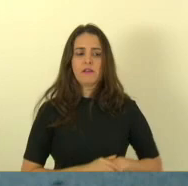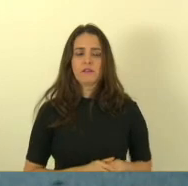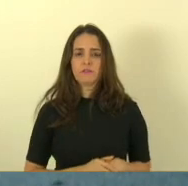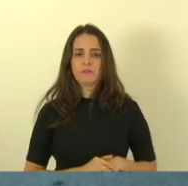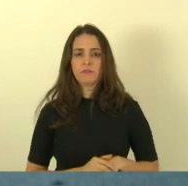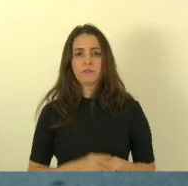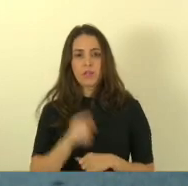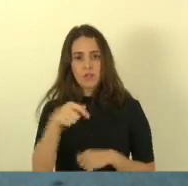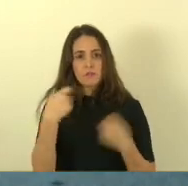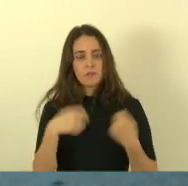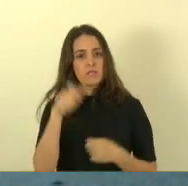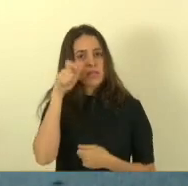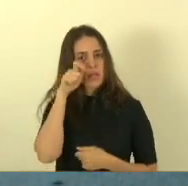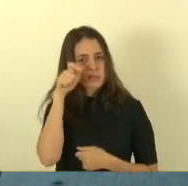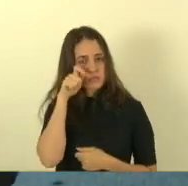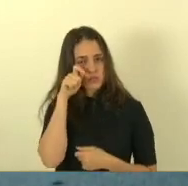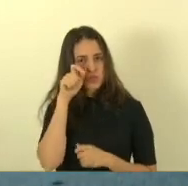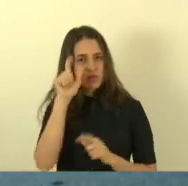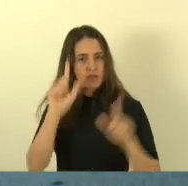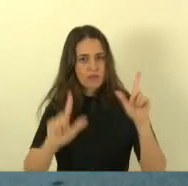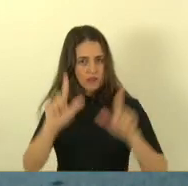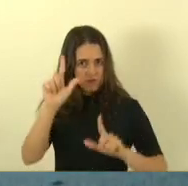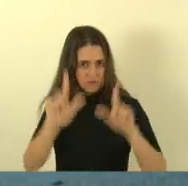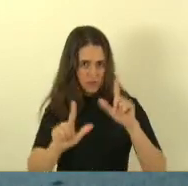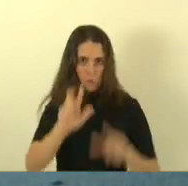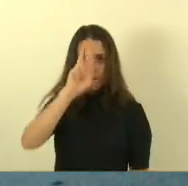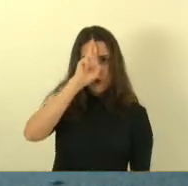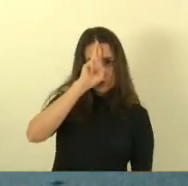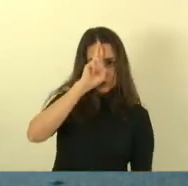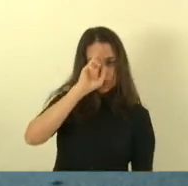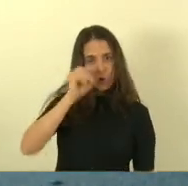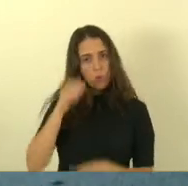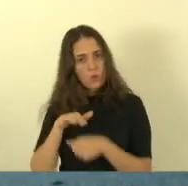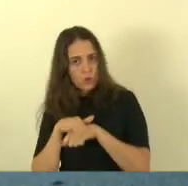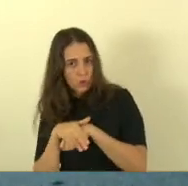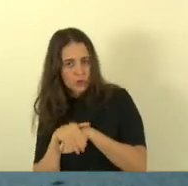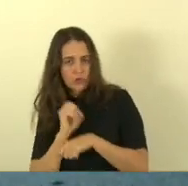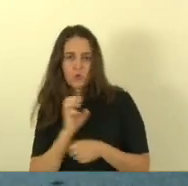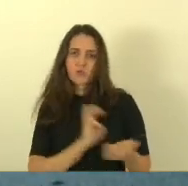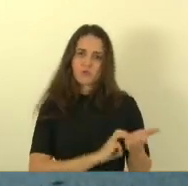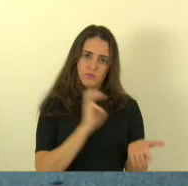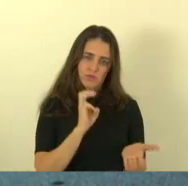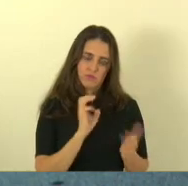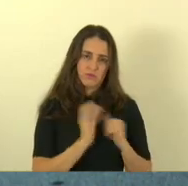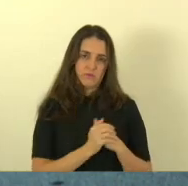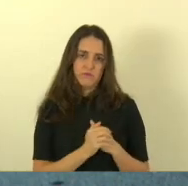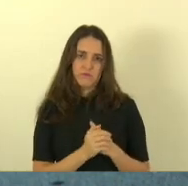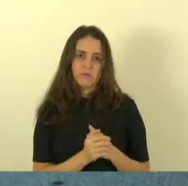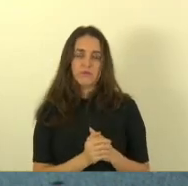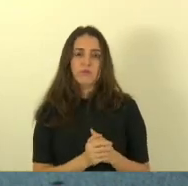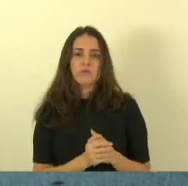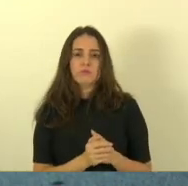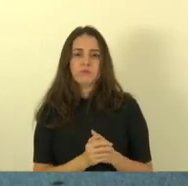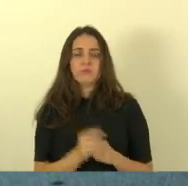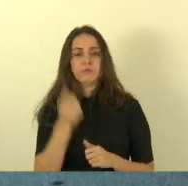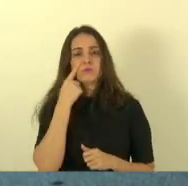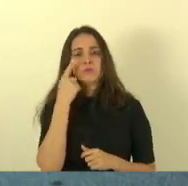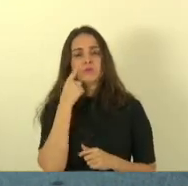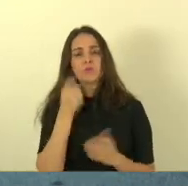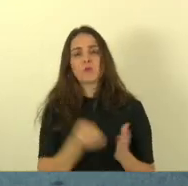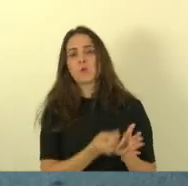no horário de meio dia até as duas ou à noite ou pela manhã nos canais de comunicação então o vai ver a quantidade